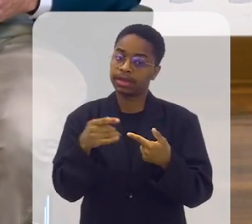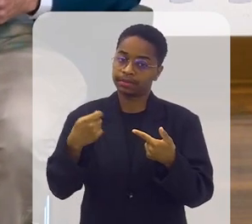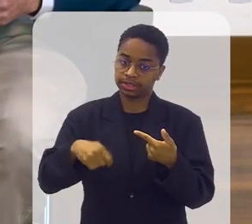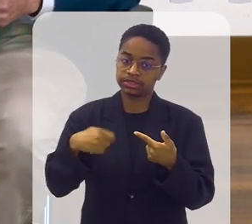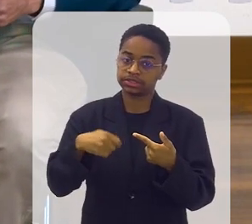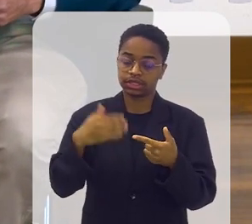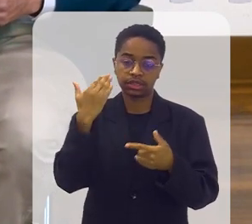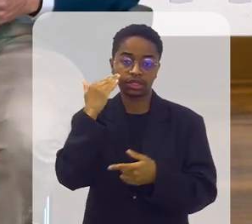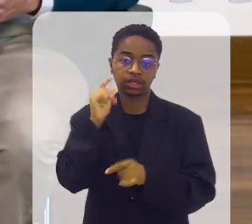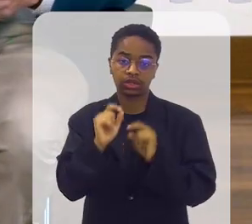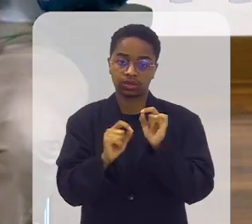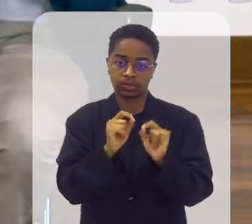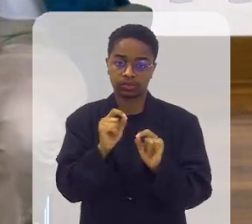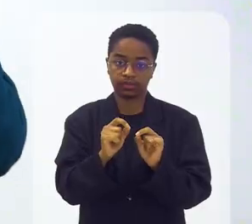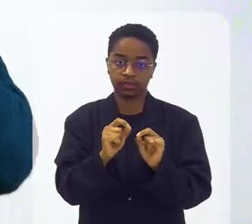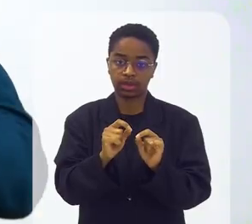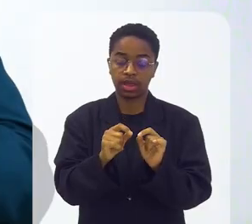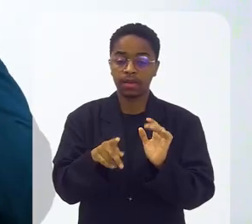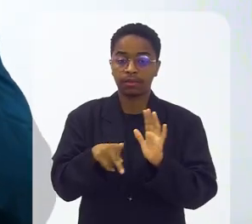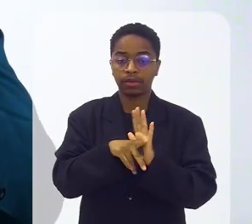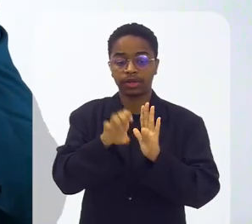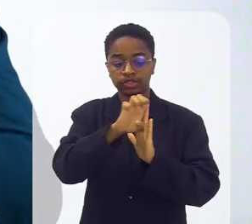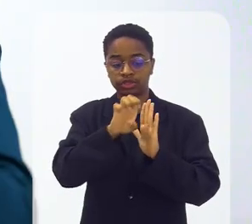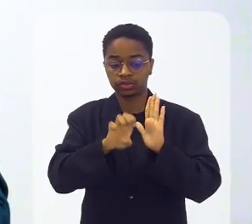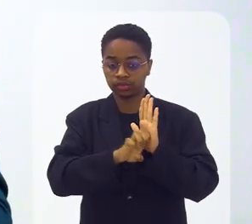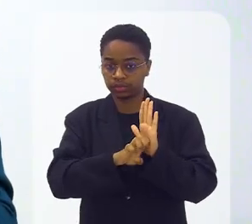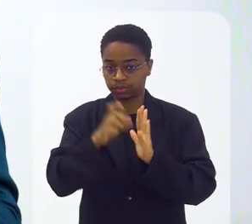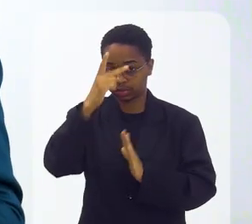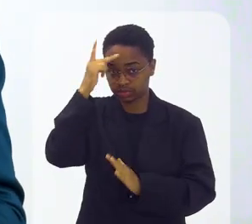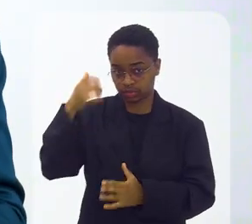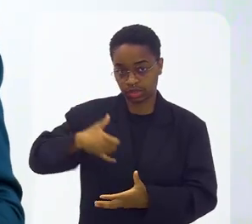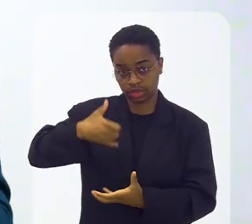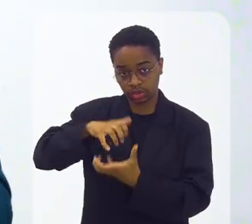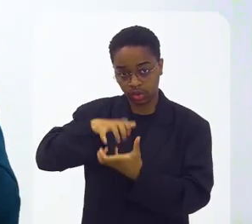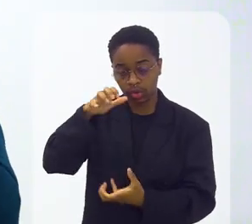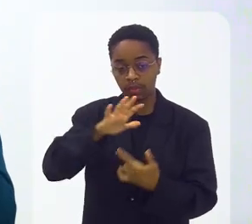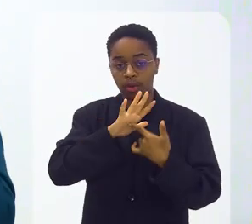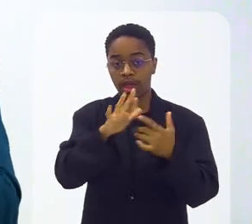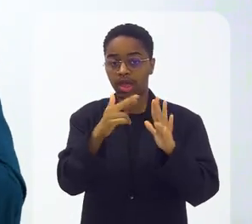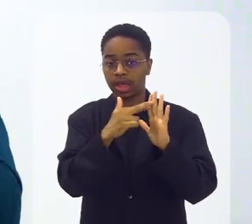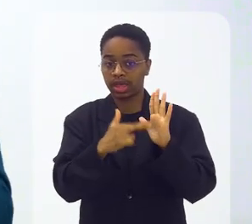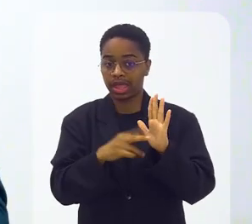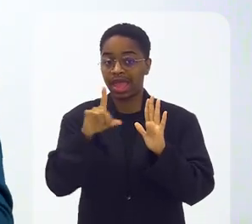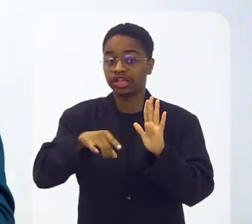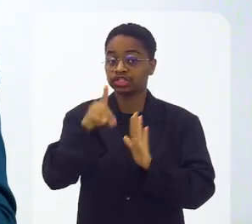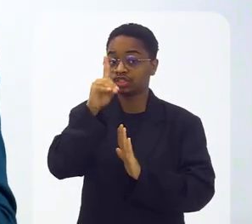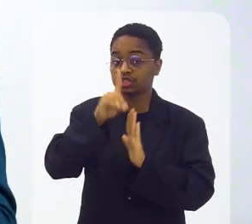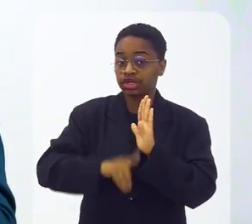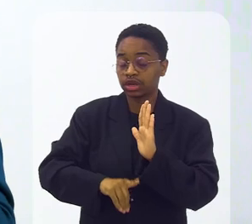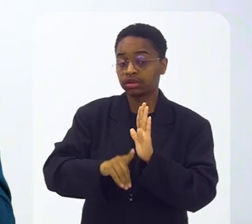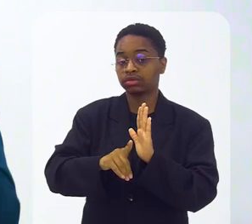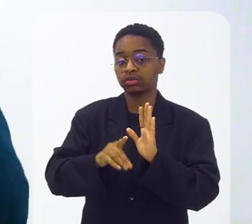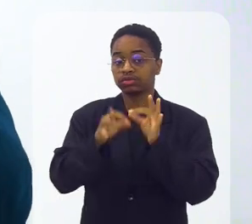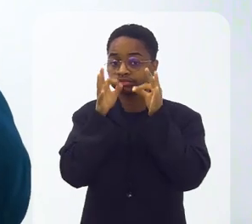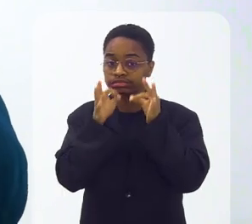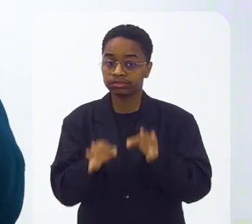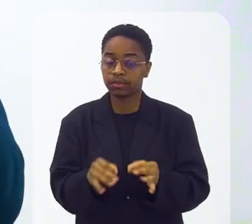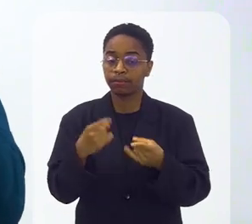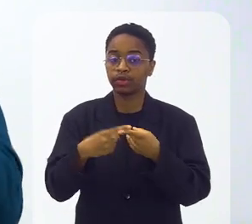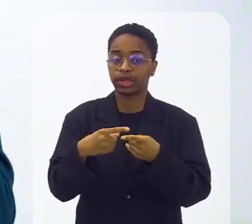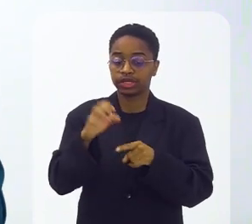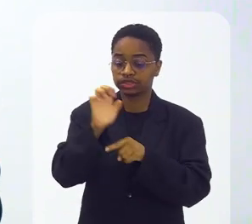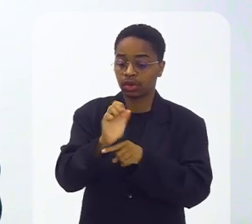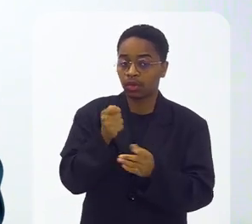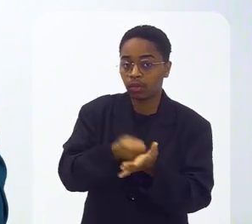preciso assim considerar, aquilo que o Estatuto da Pessoa Idosa traz como regra, que é o direito à dignidade. É